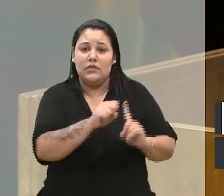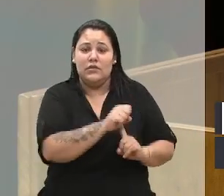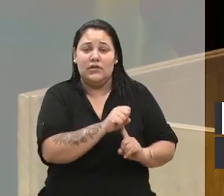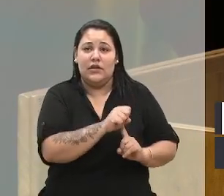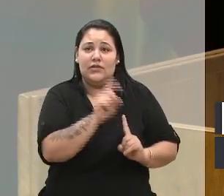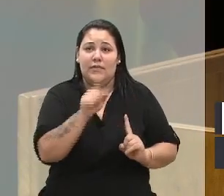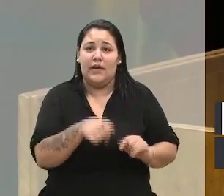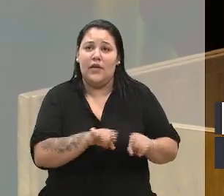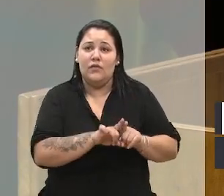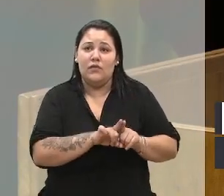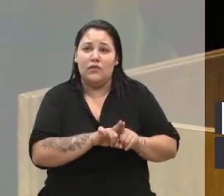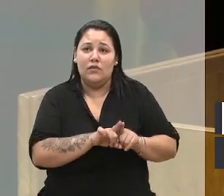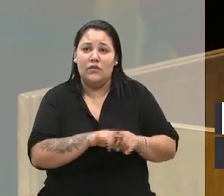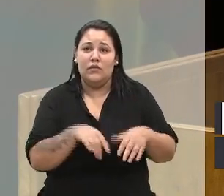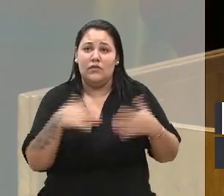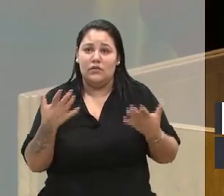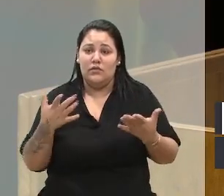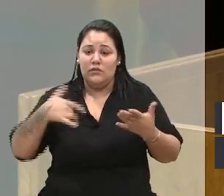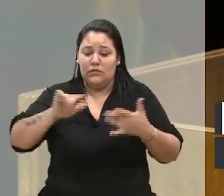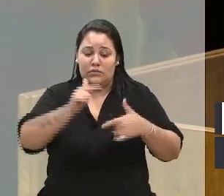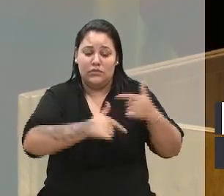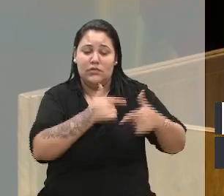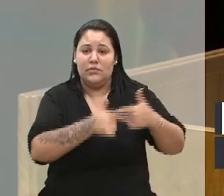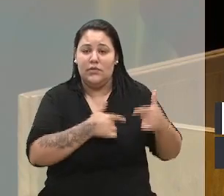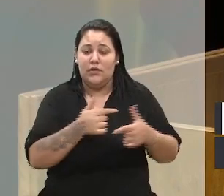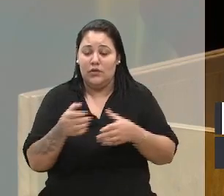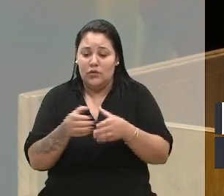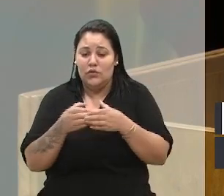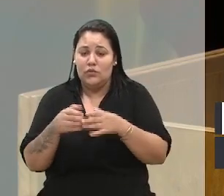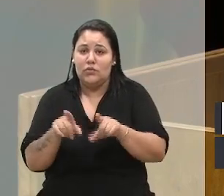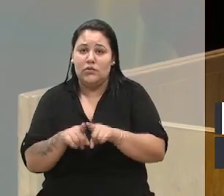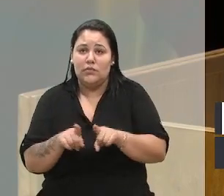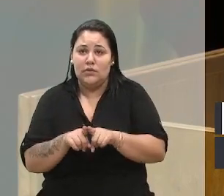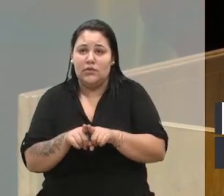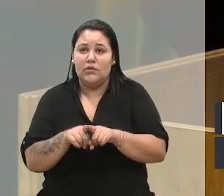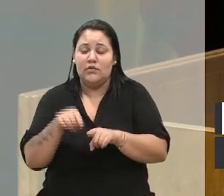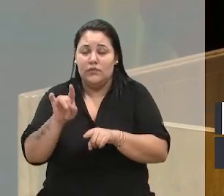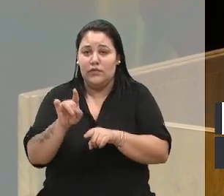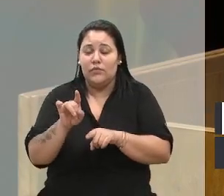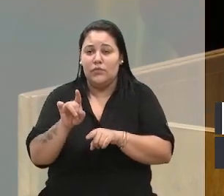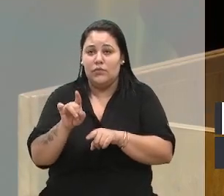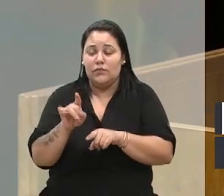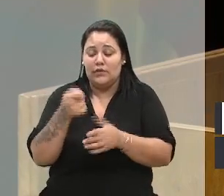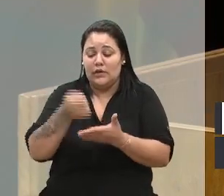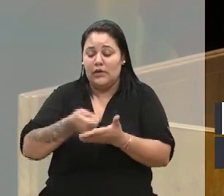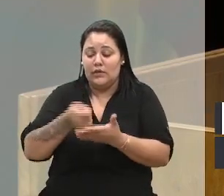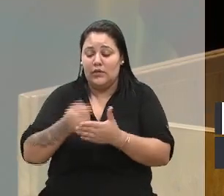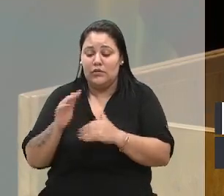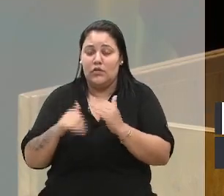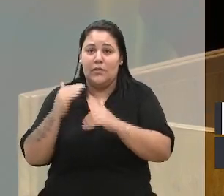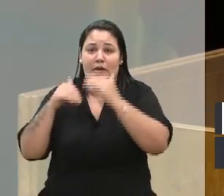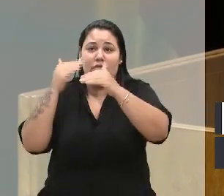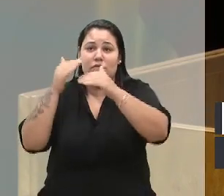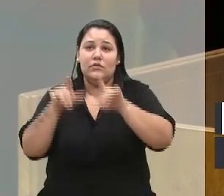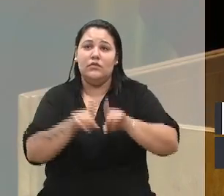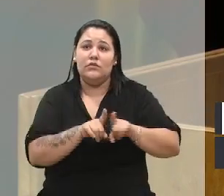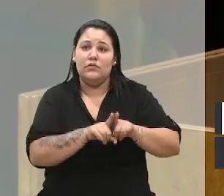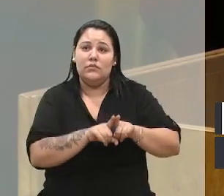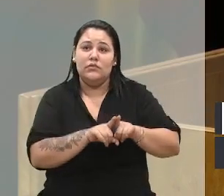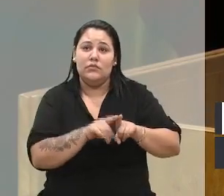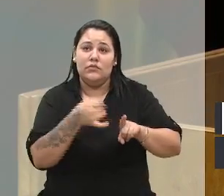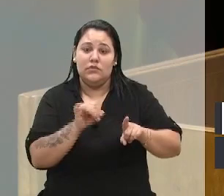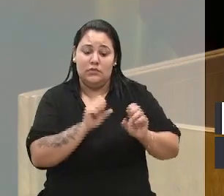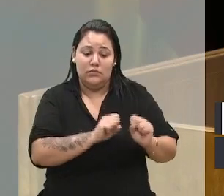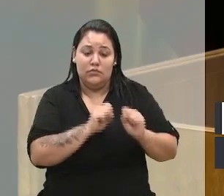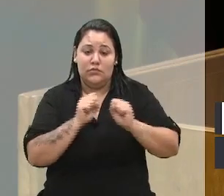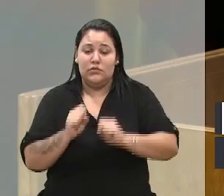Então, vamos trabalharmos em conjuntos, vamos procurar evoluir e fazer o possível até o